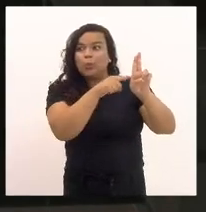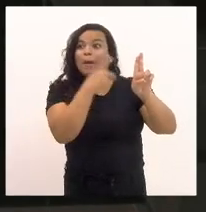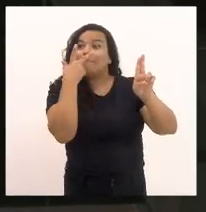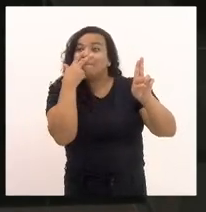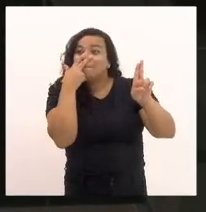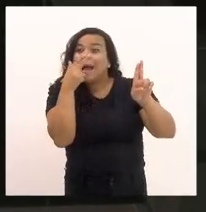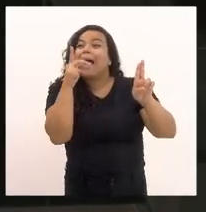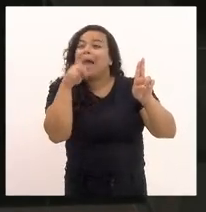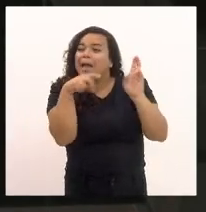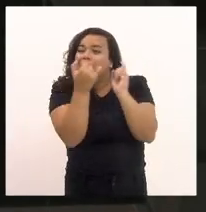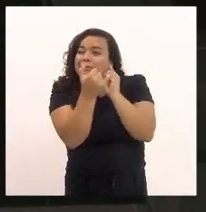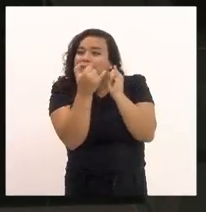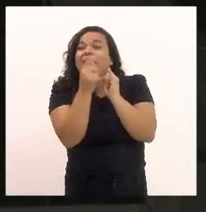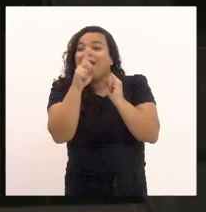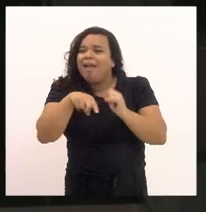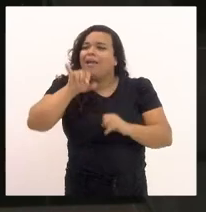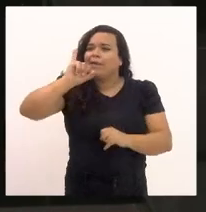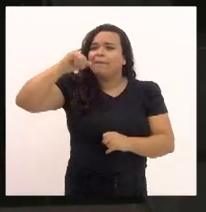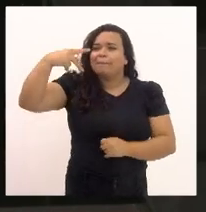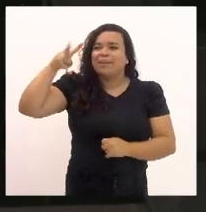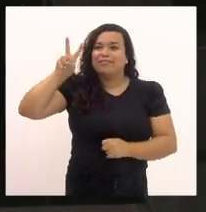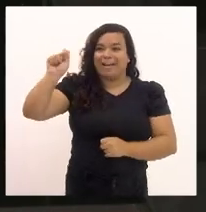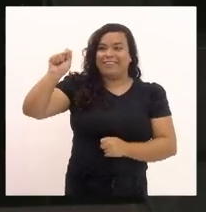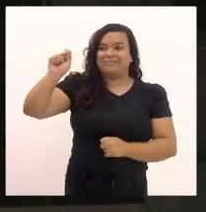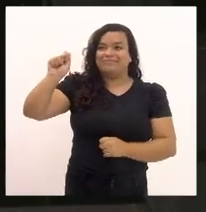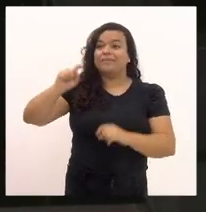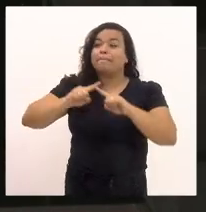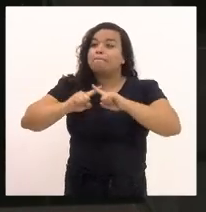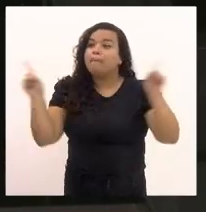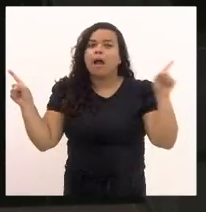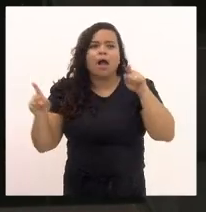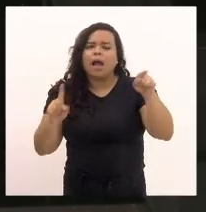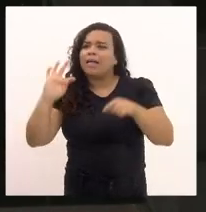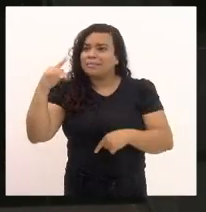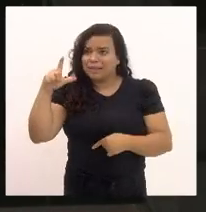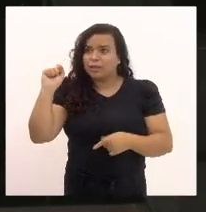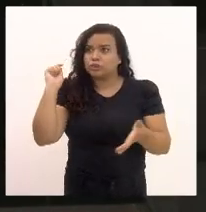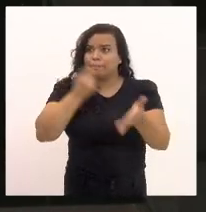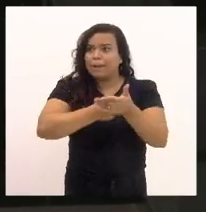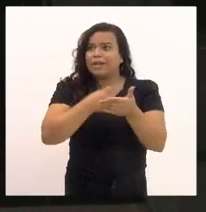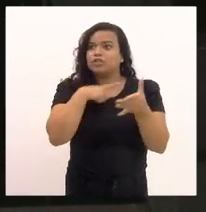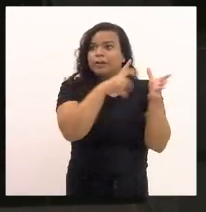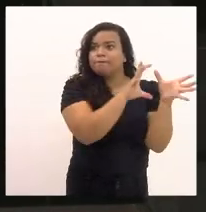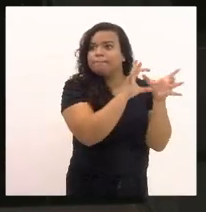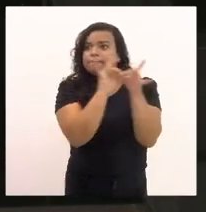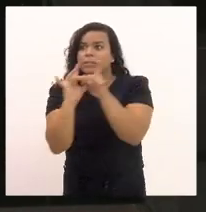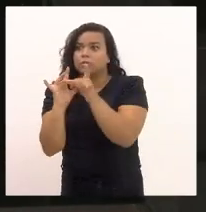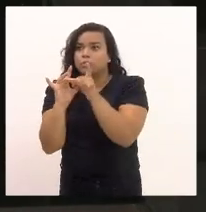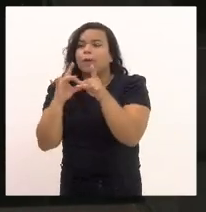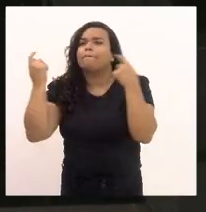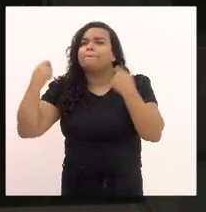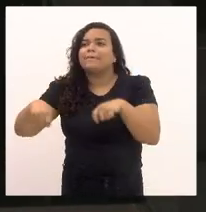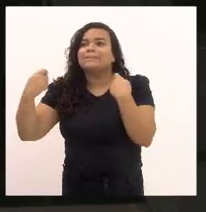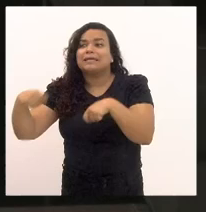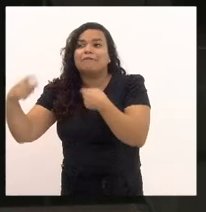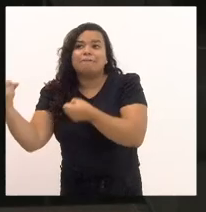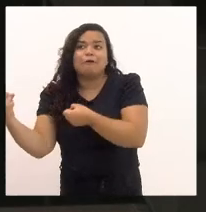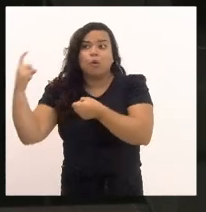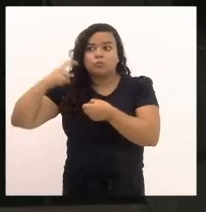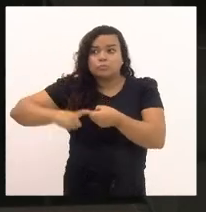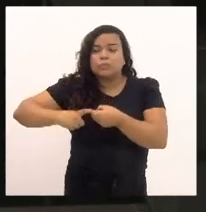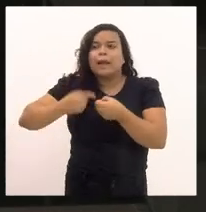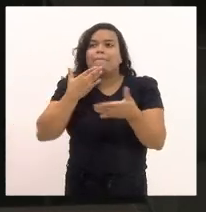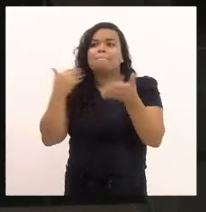Só que, sem que era uma taxa, era vinculada, ela tinha que retornar para a